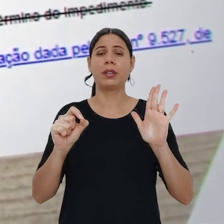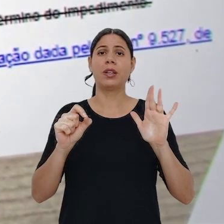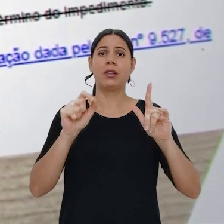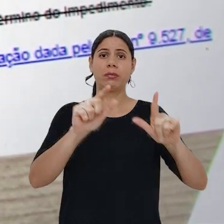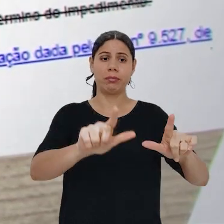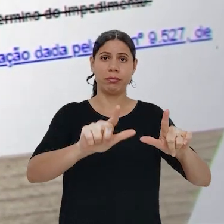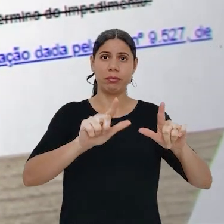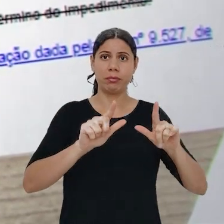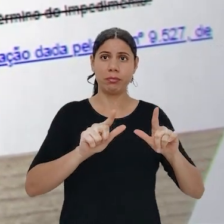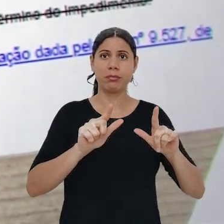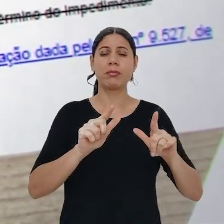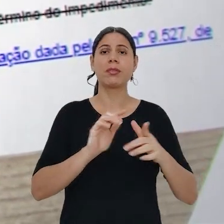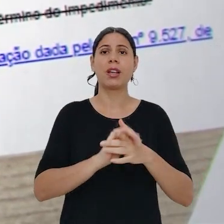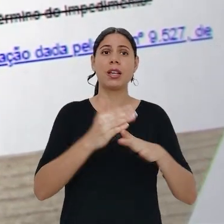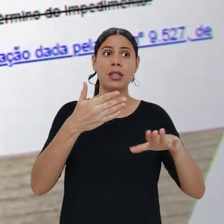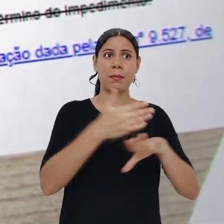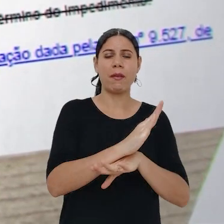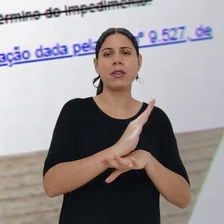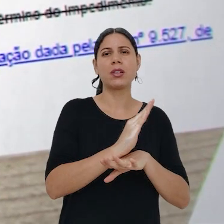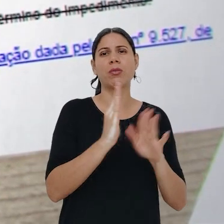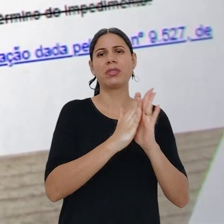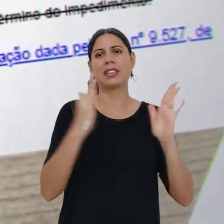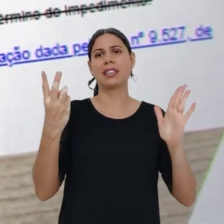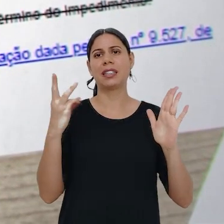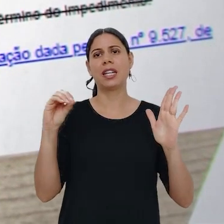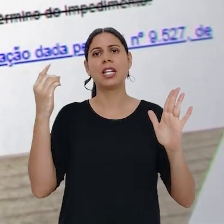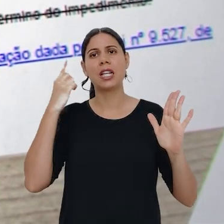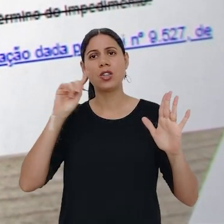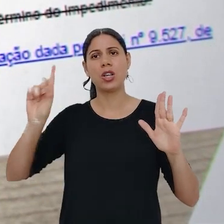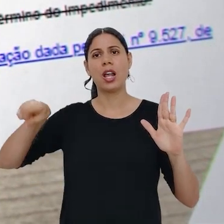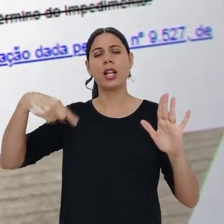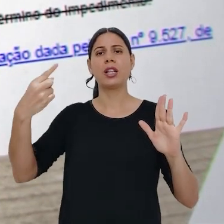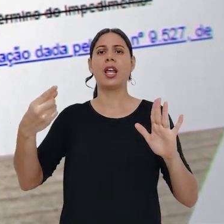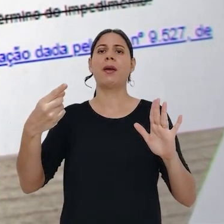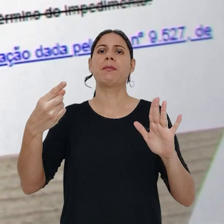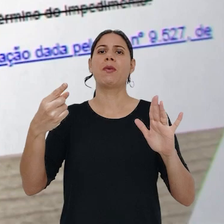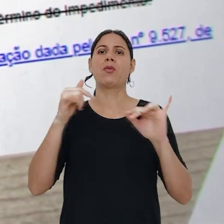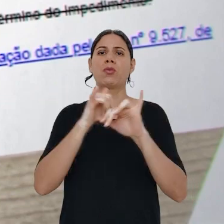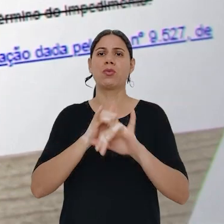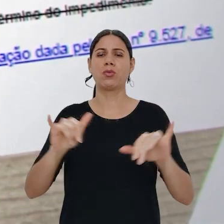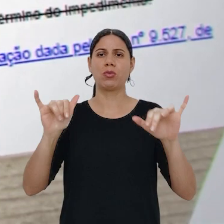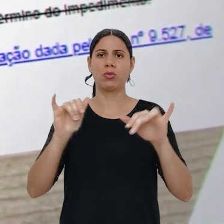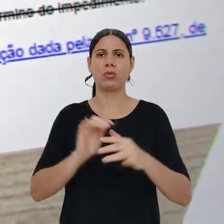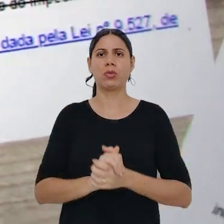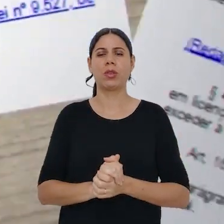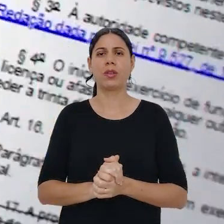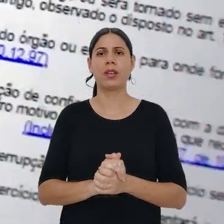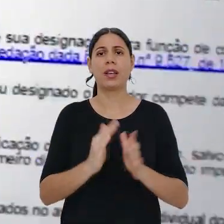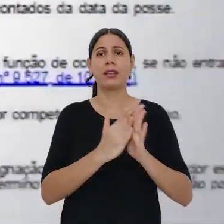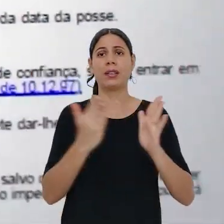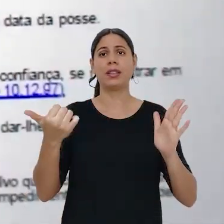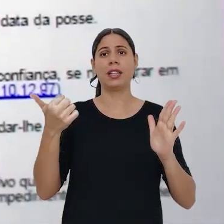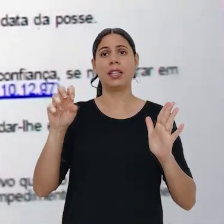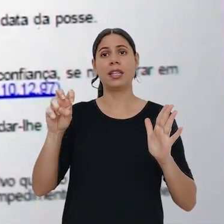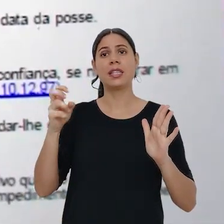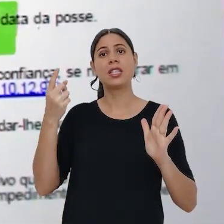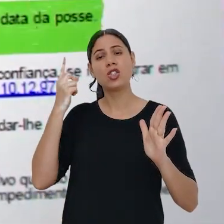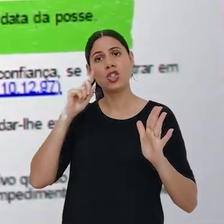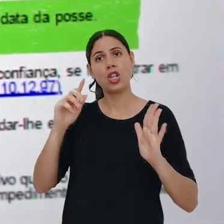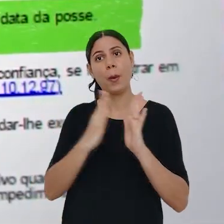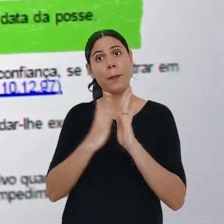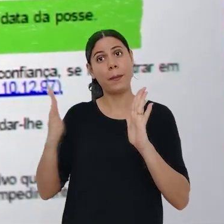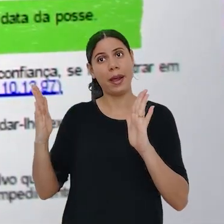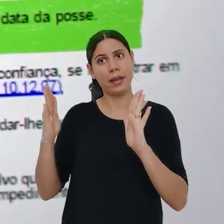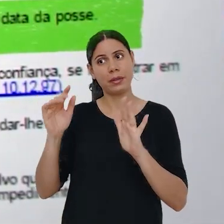a posse ocorrerá no prazo de 30 dias contados da publicação do ato de provimento e é de 15 dias o